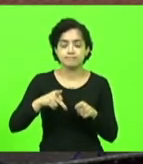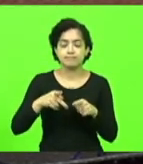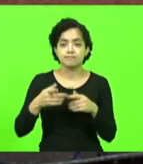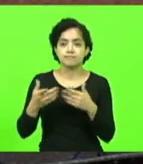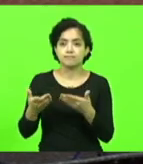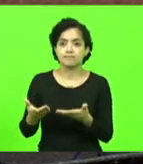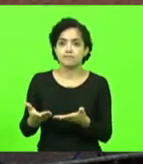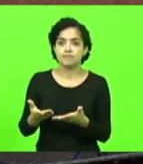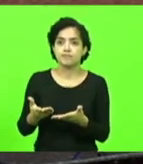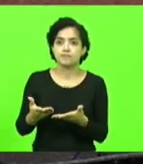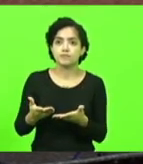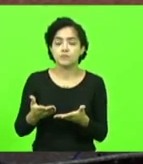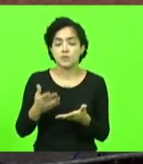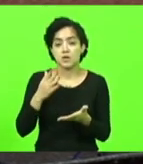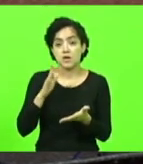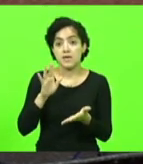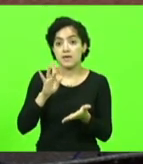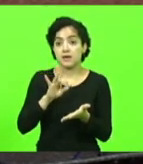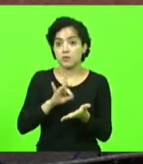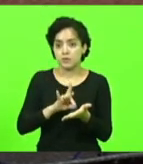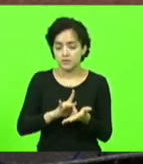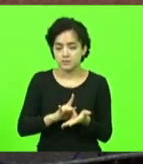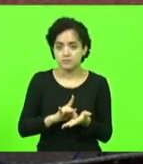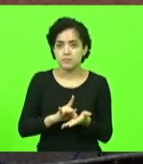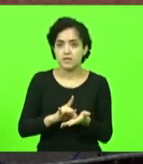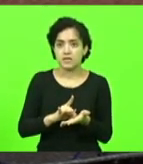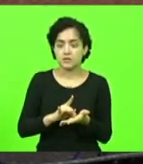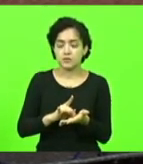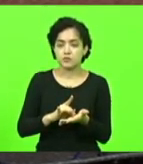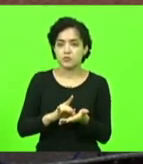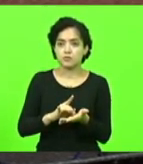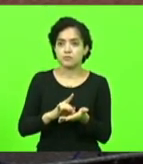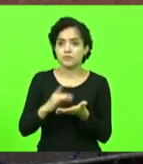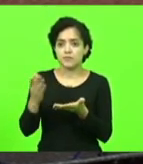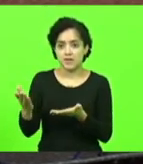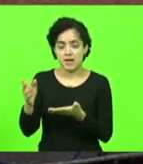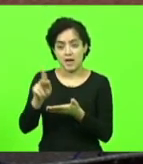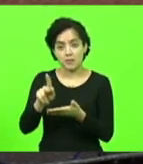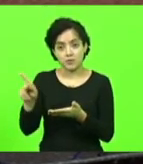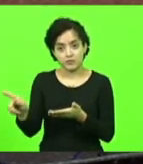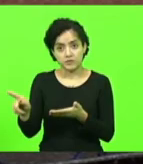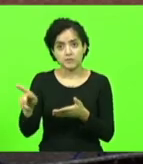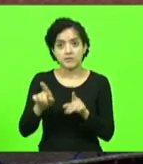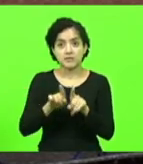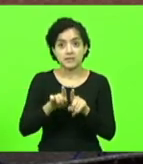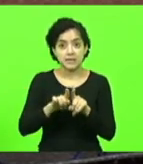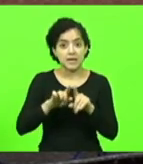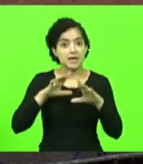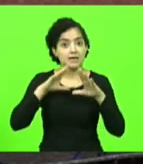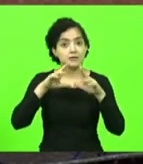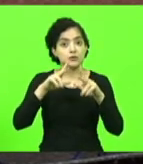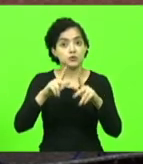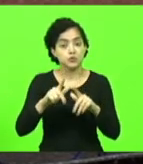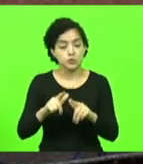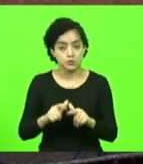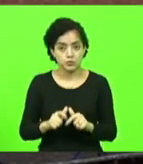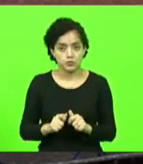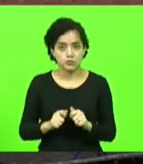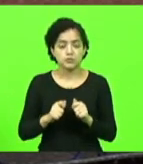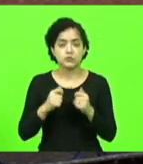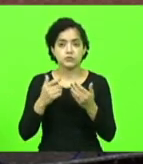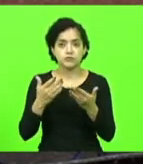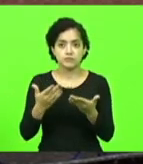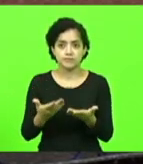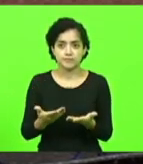reconhecimento, a professora, nosso reconhecimento, a todos que ainda